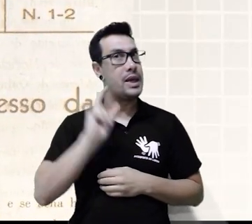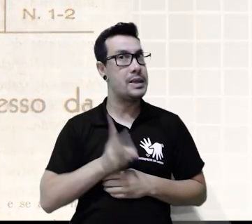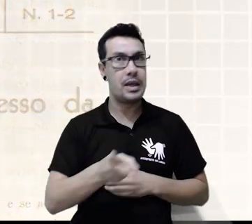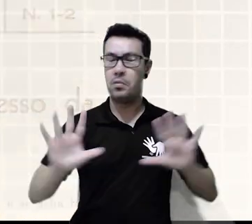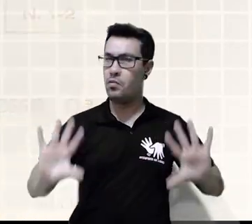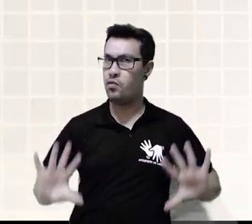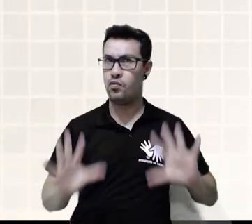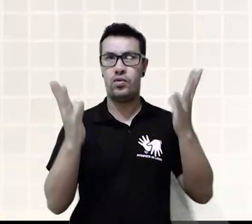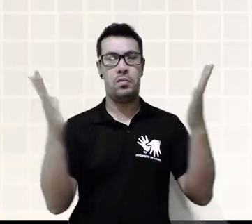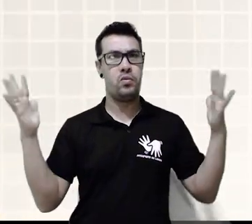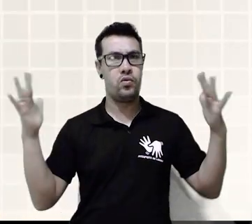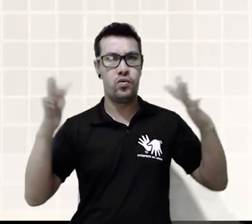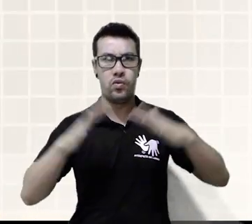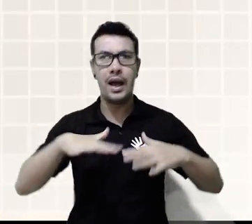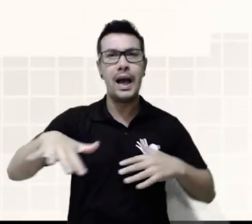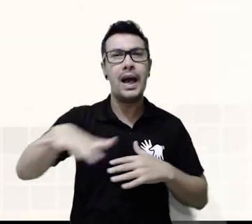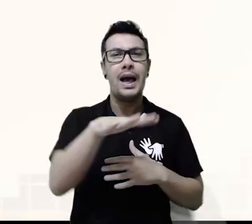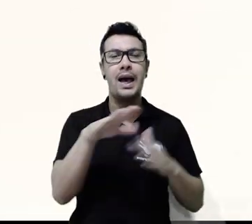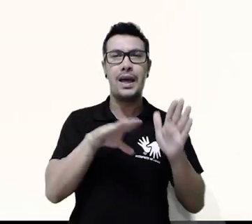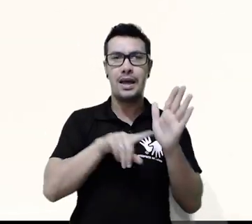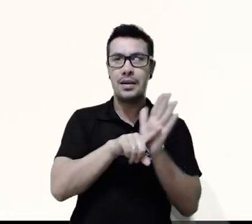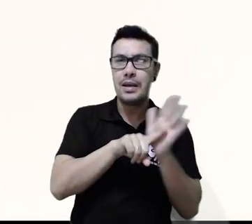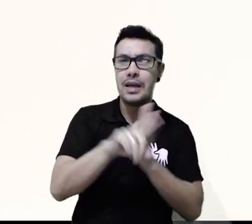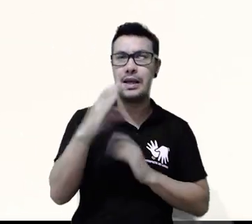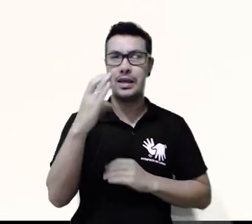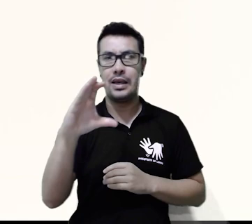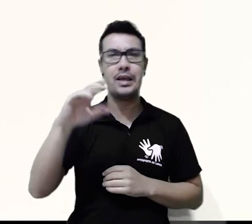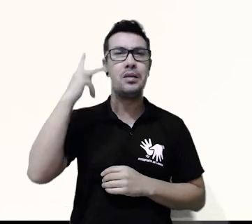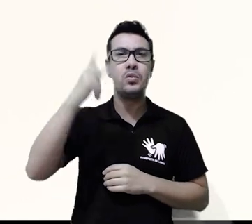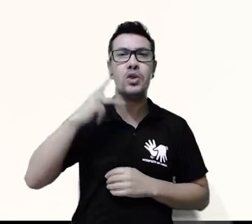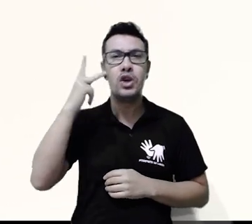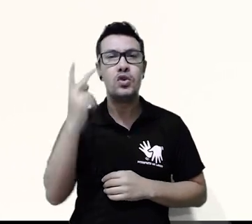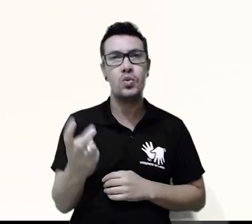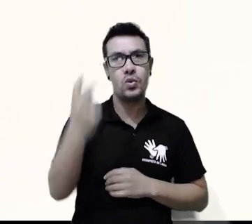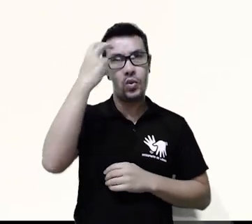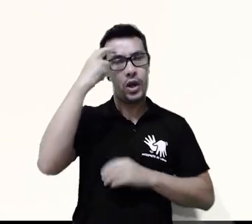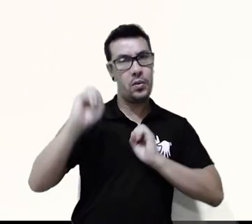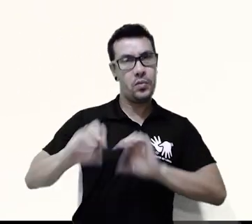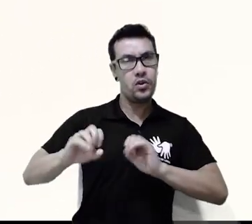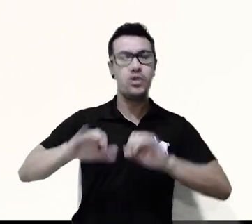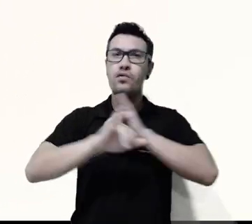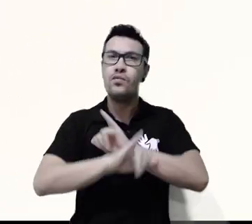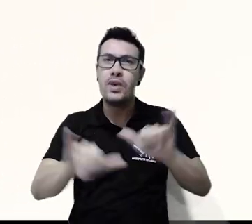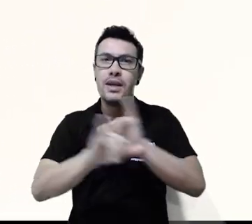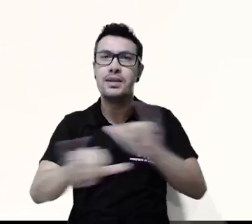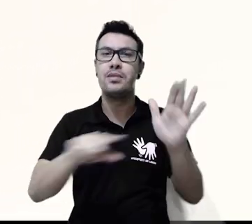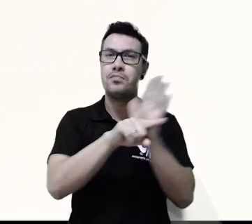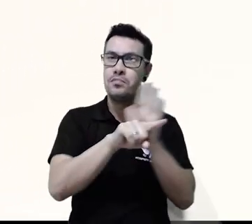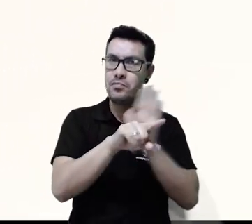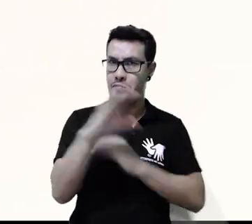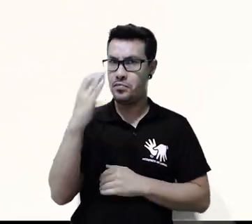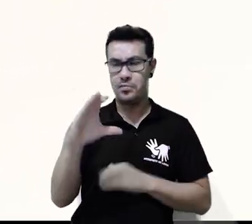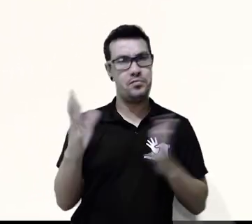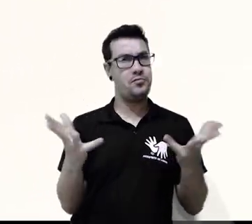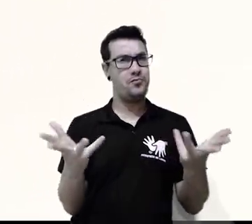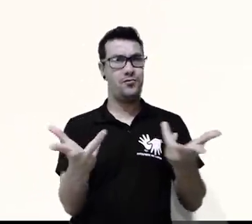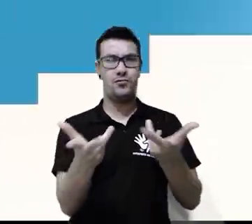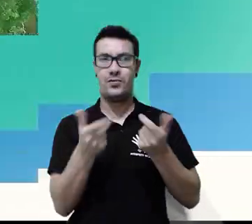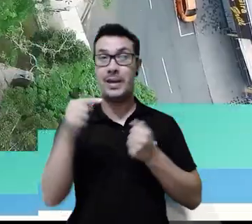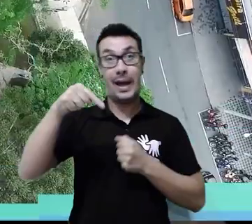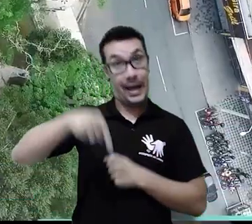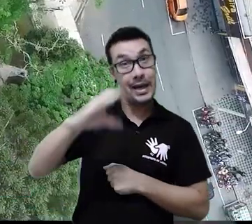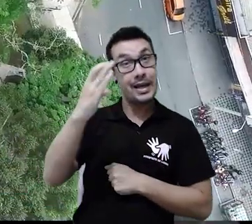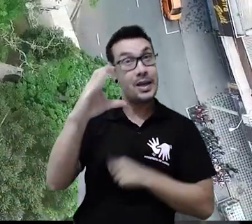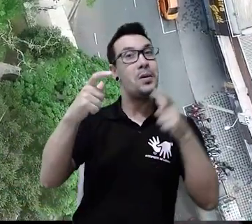científico, político, cultural, educacional e de divulgação científica. Um espetáculo da ciência